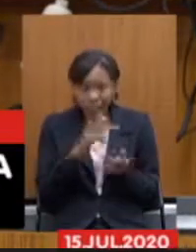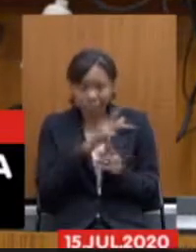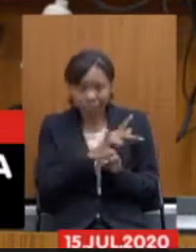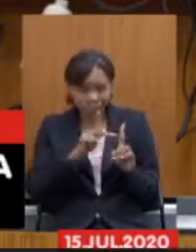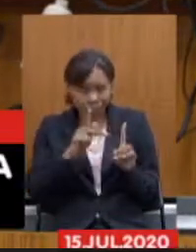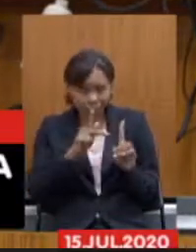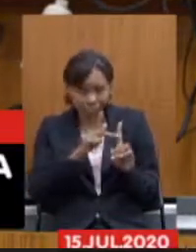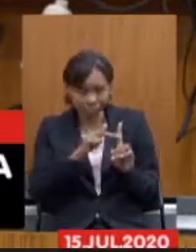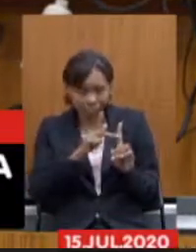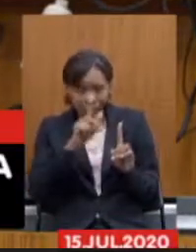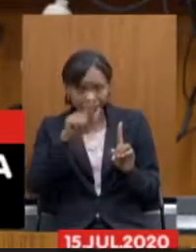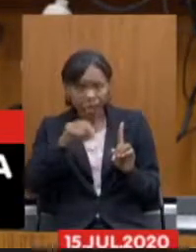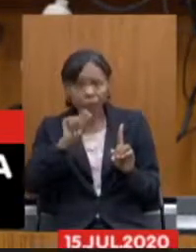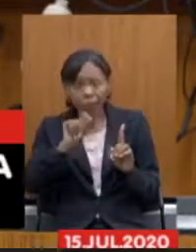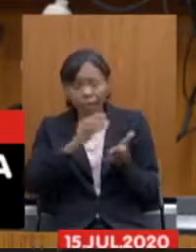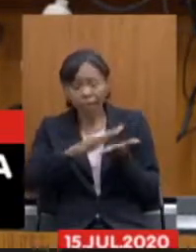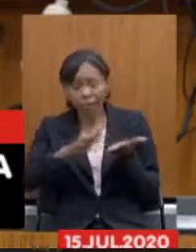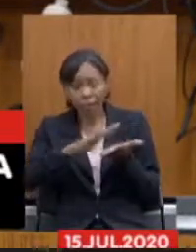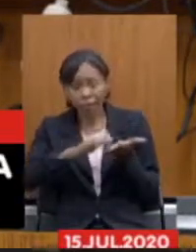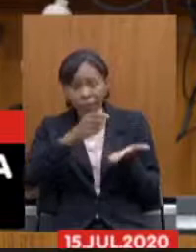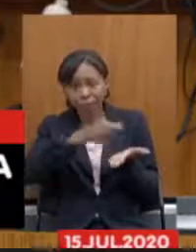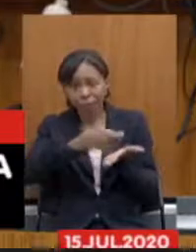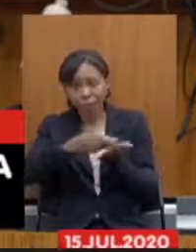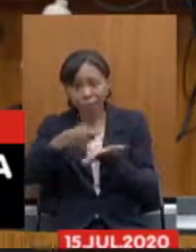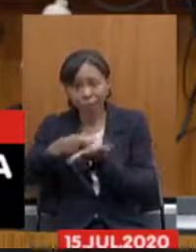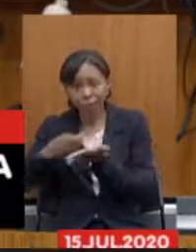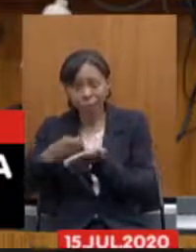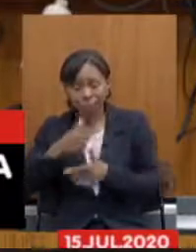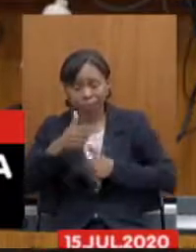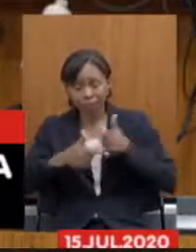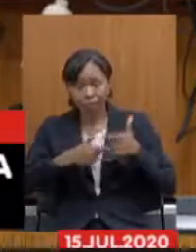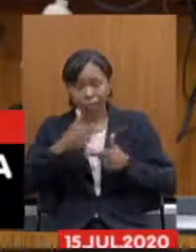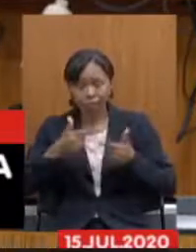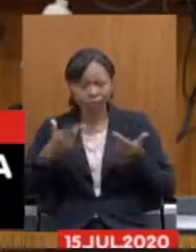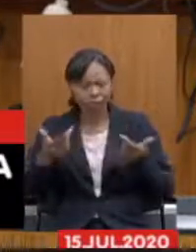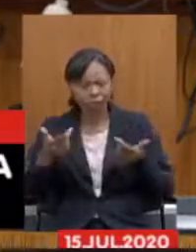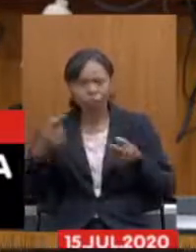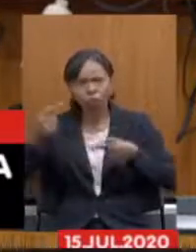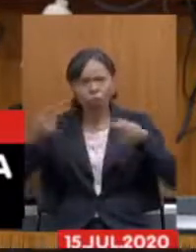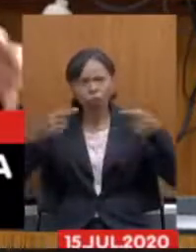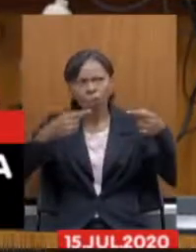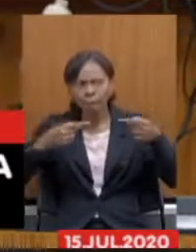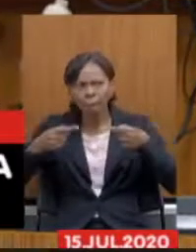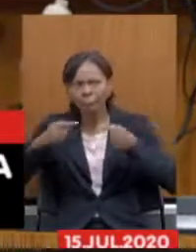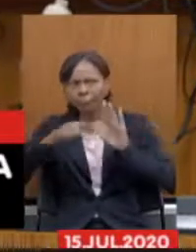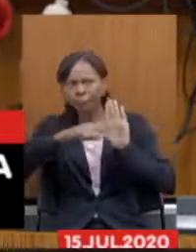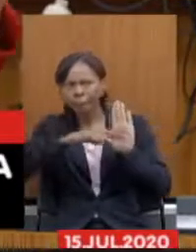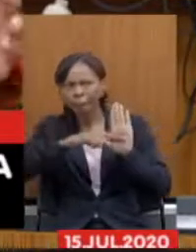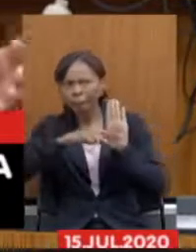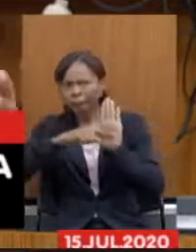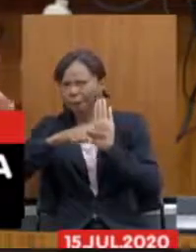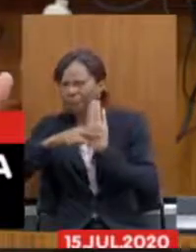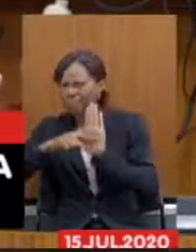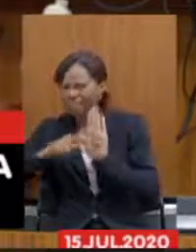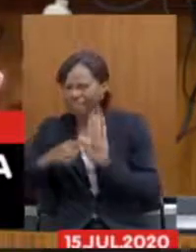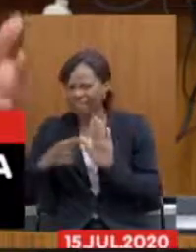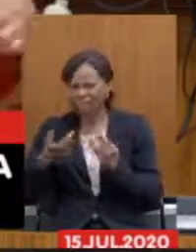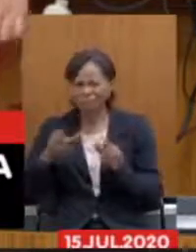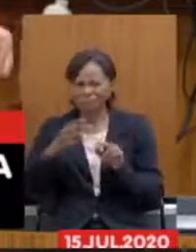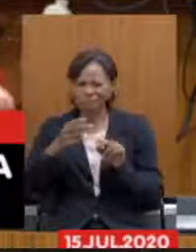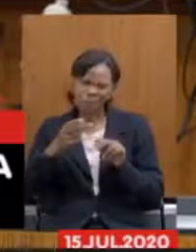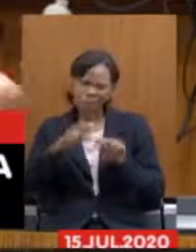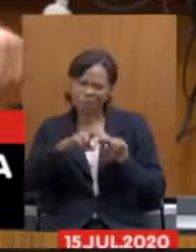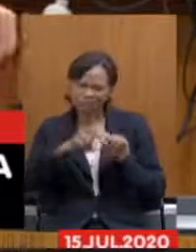despesa de pessoal então há uma construção de discurso de déficit para justificar a reforma